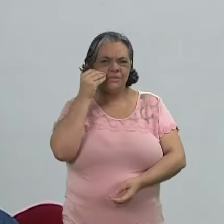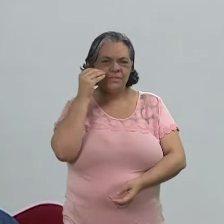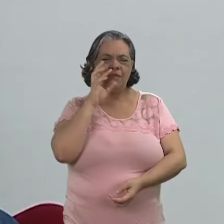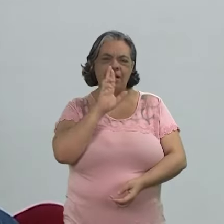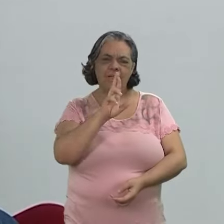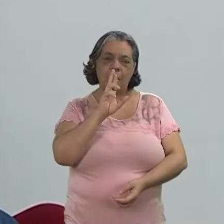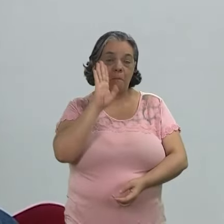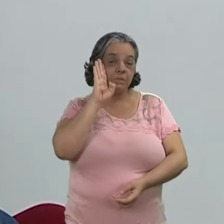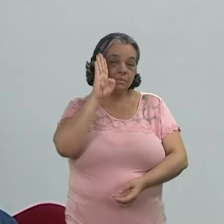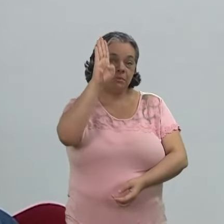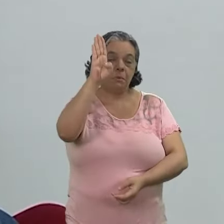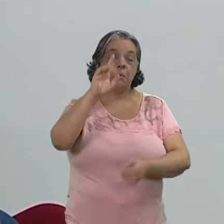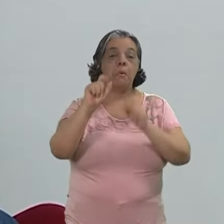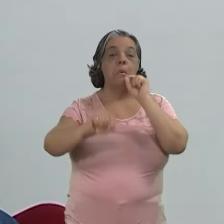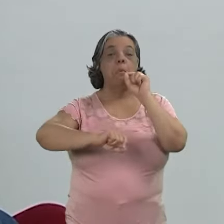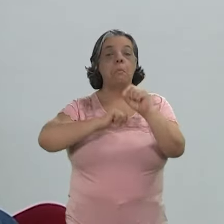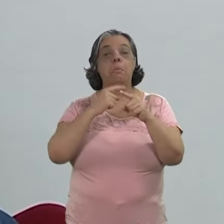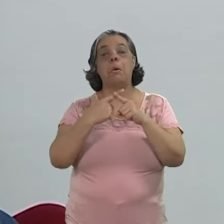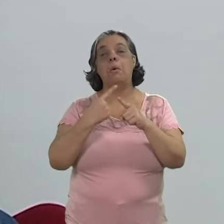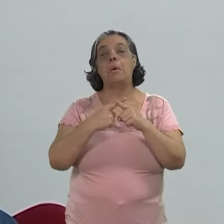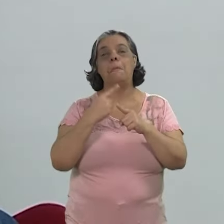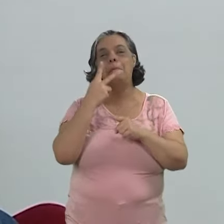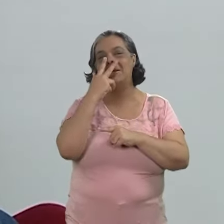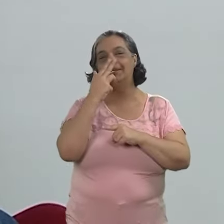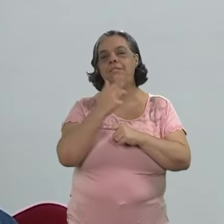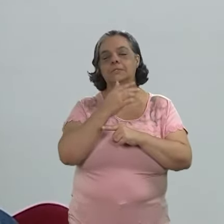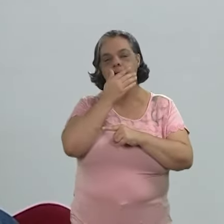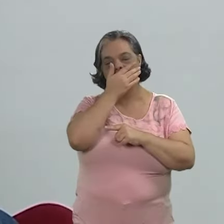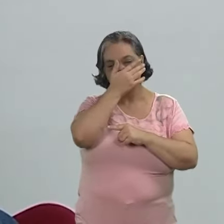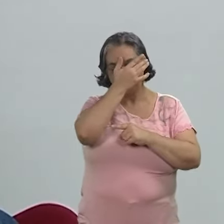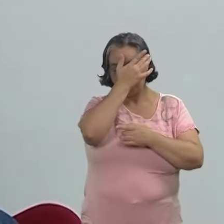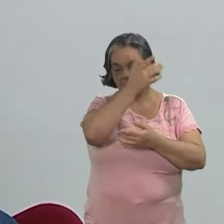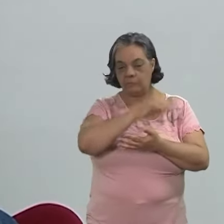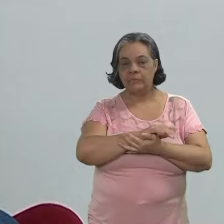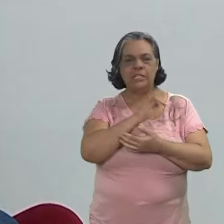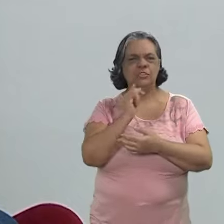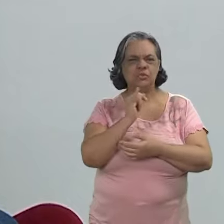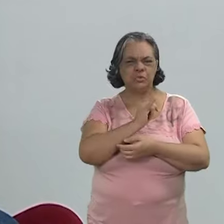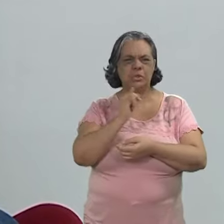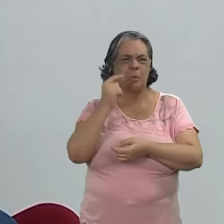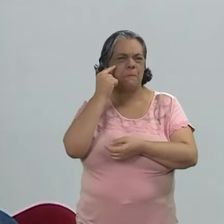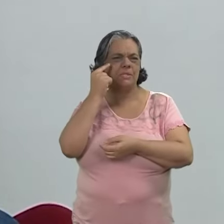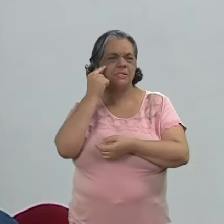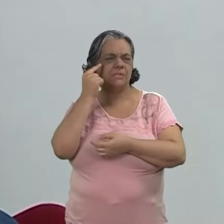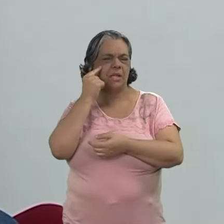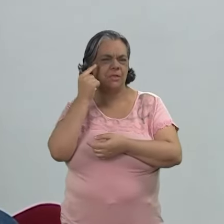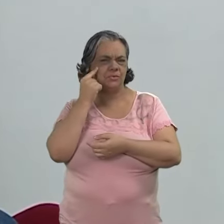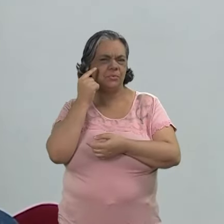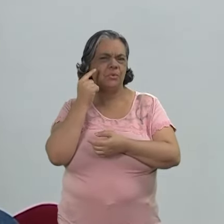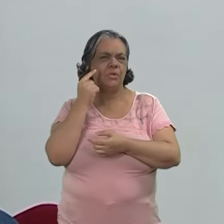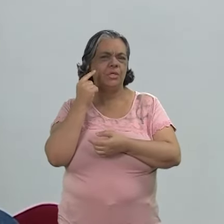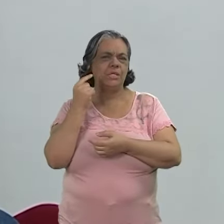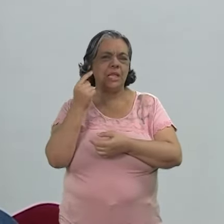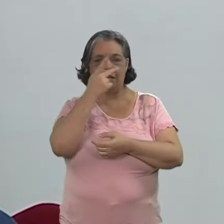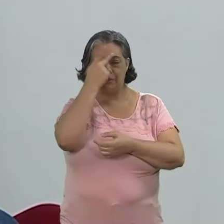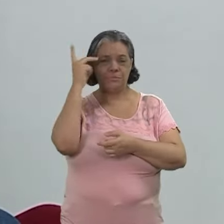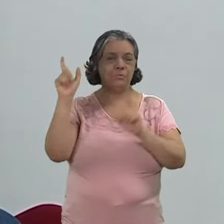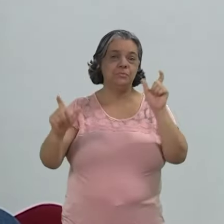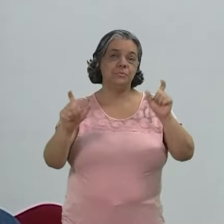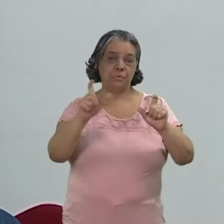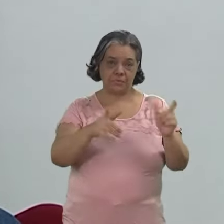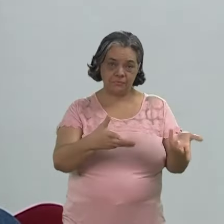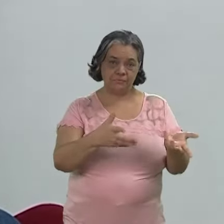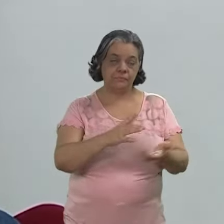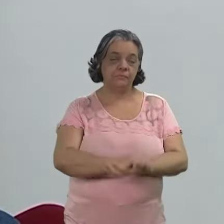respostas, principalmente porque parece que as instituições estão pensando da mesma forma que os